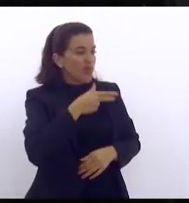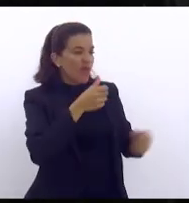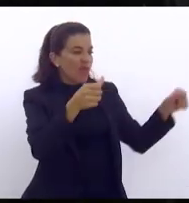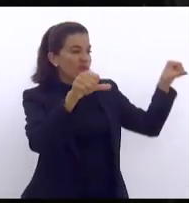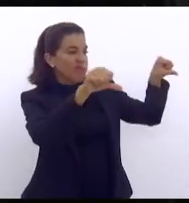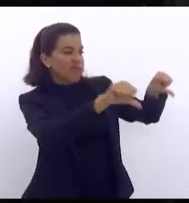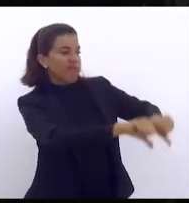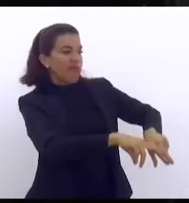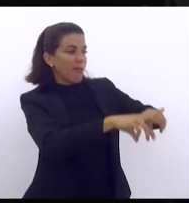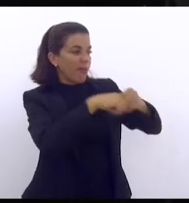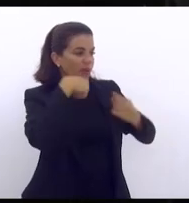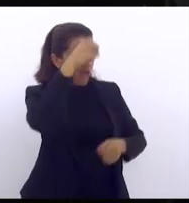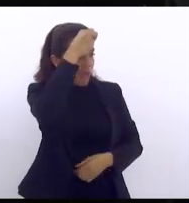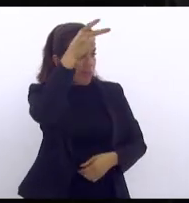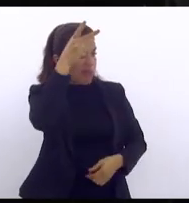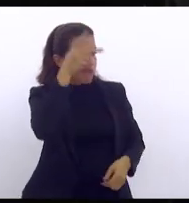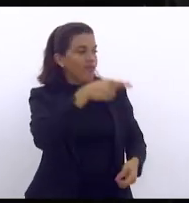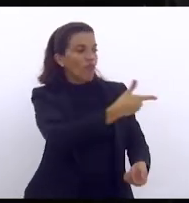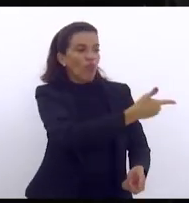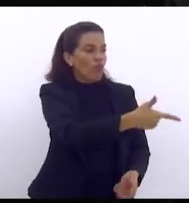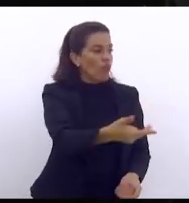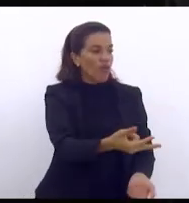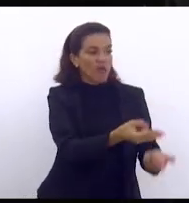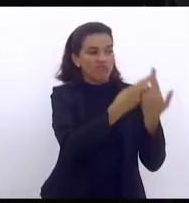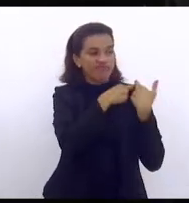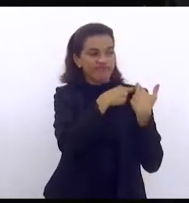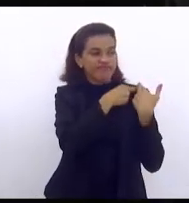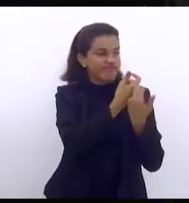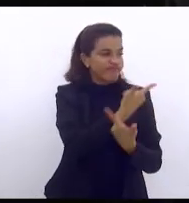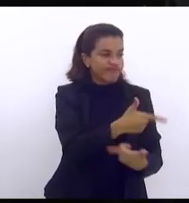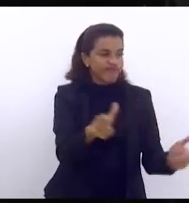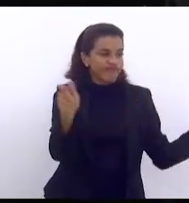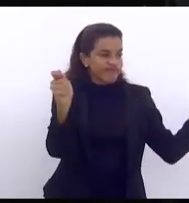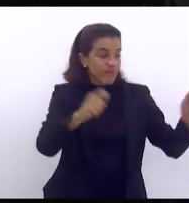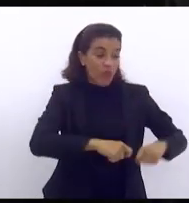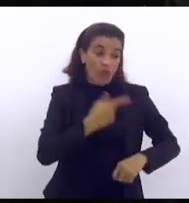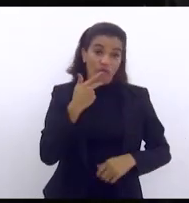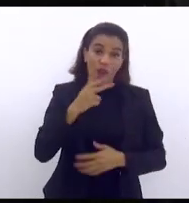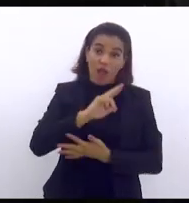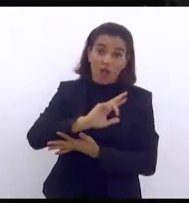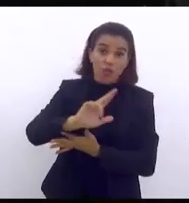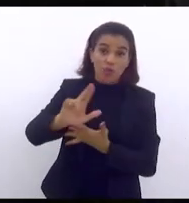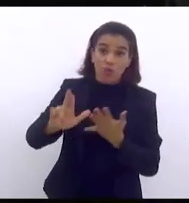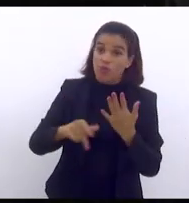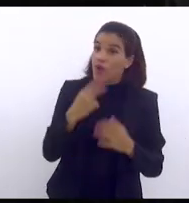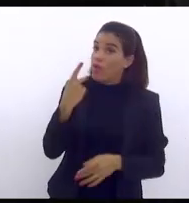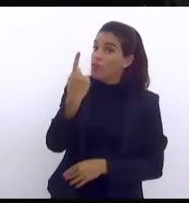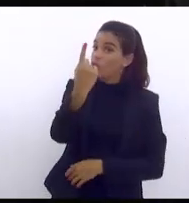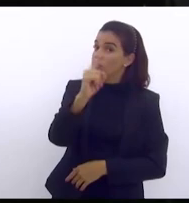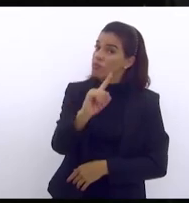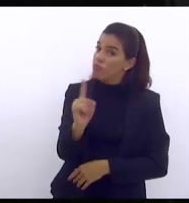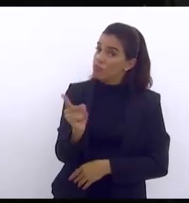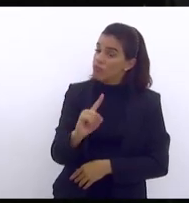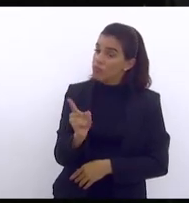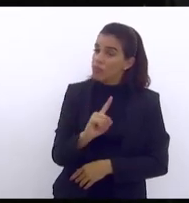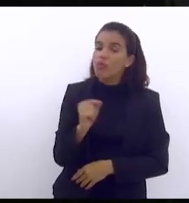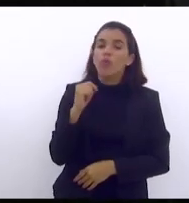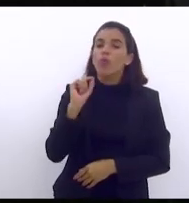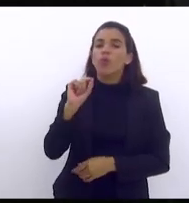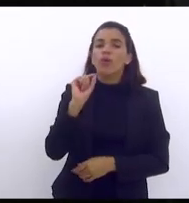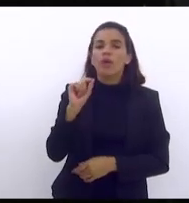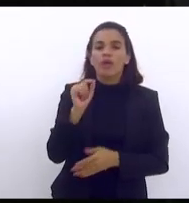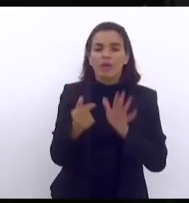porque os prefeitos são incompetentes eu estou falando no plural o que existe é um barco